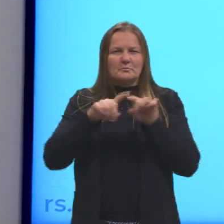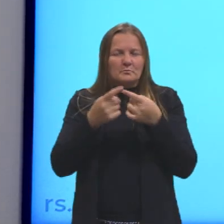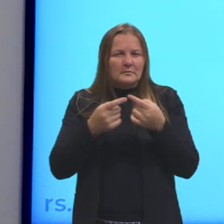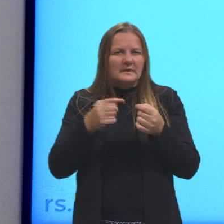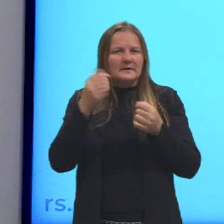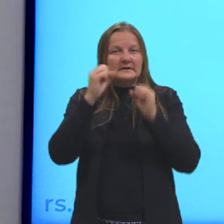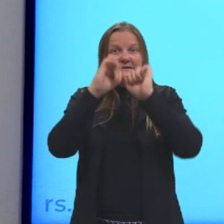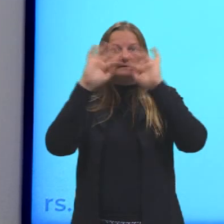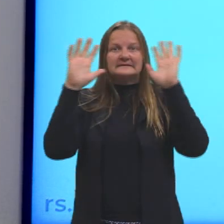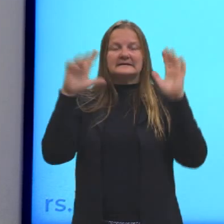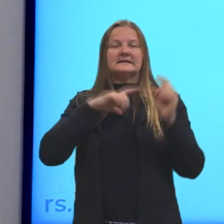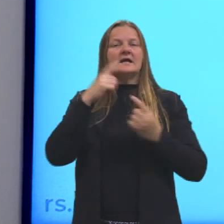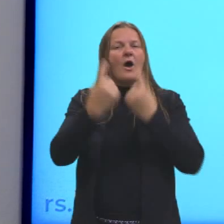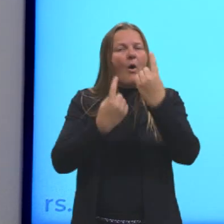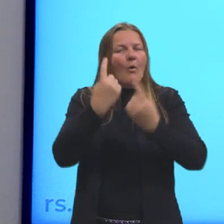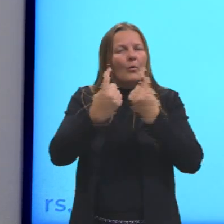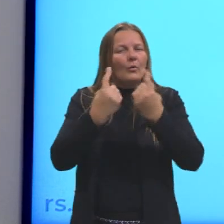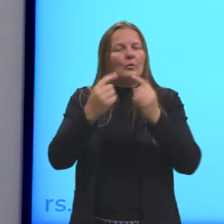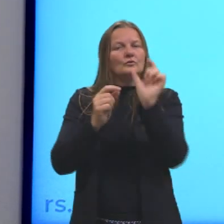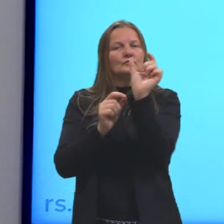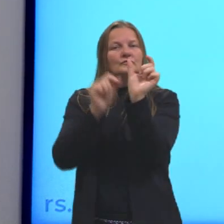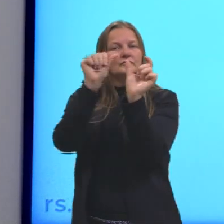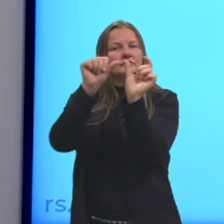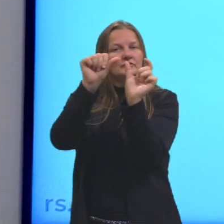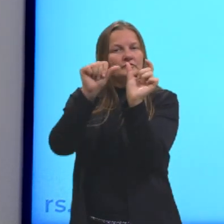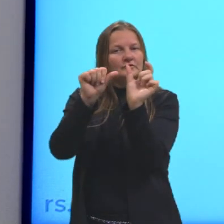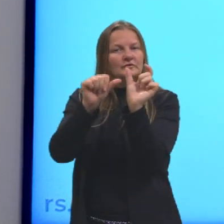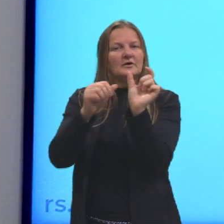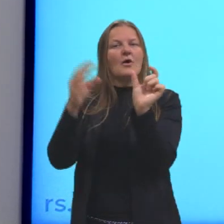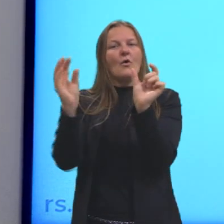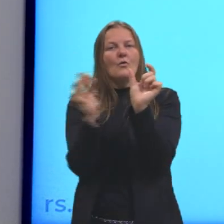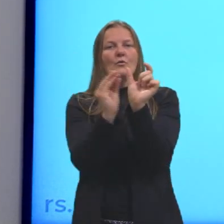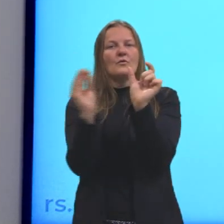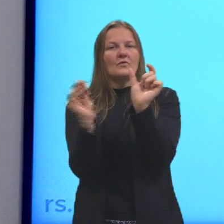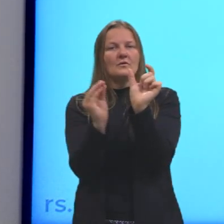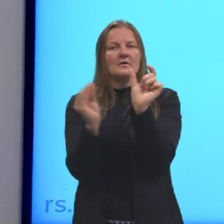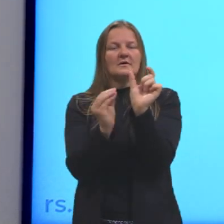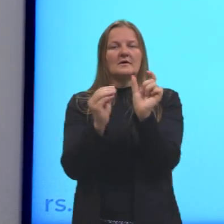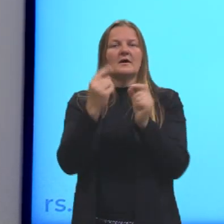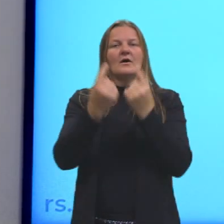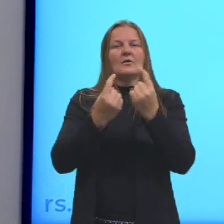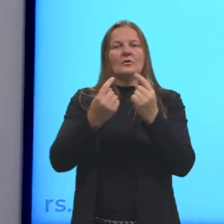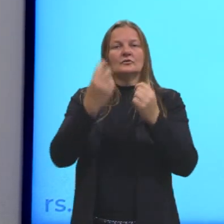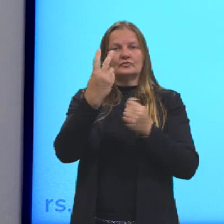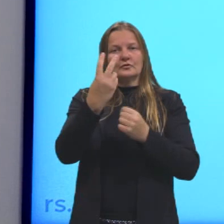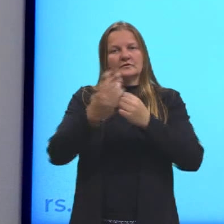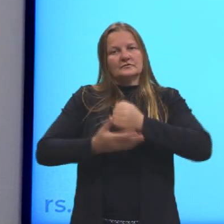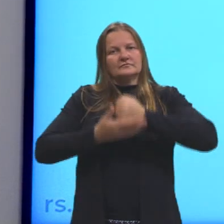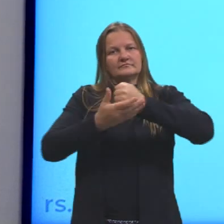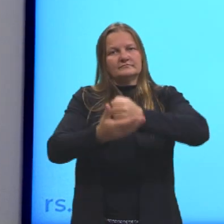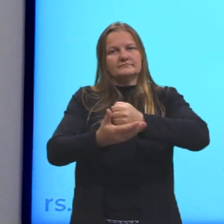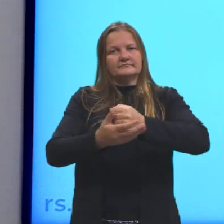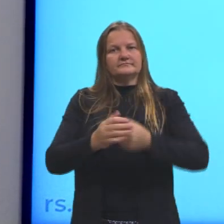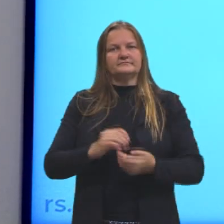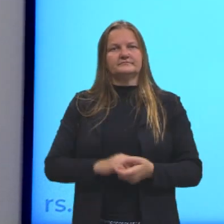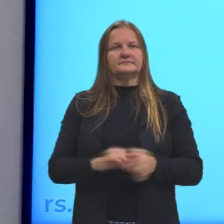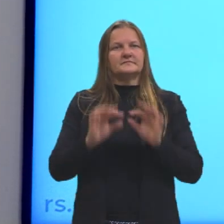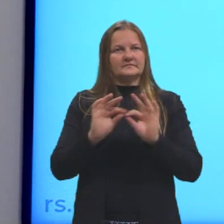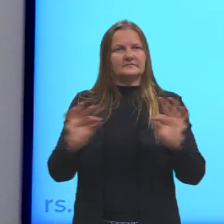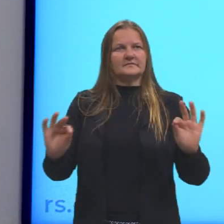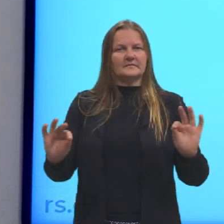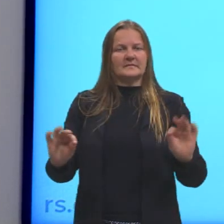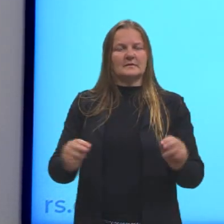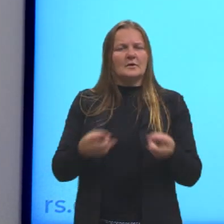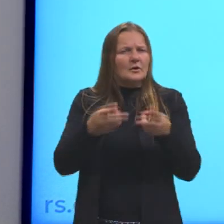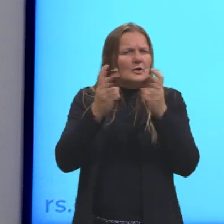entendamos que tem algumas terminações que nós precisamos acrescentar. E nós temos dois auxiliares. Simples. De